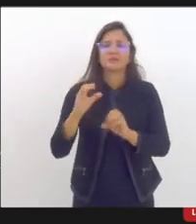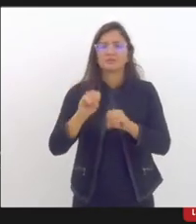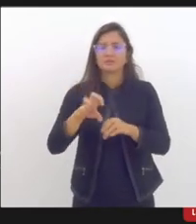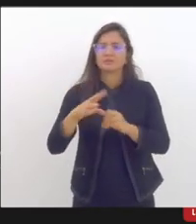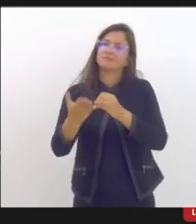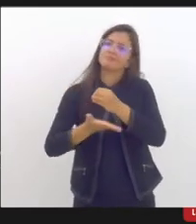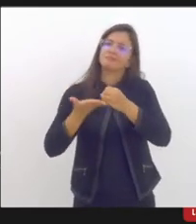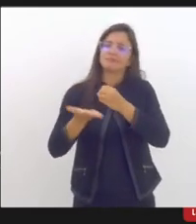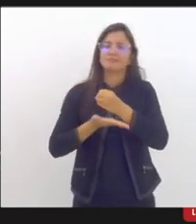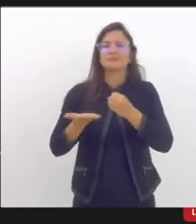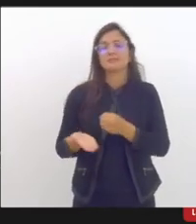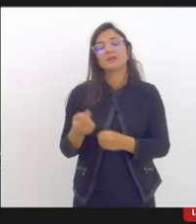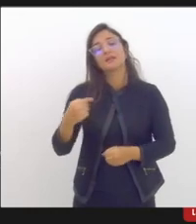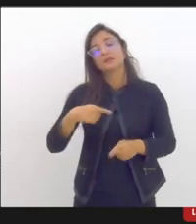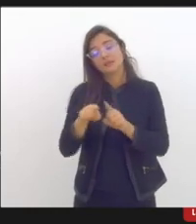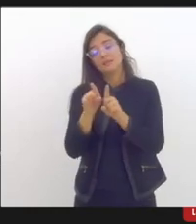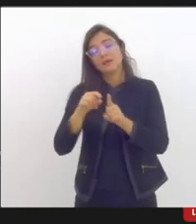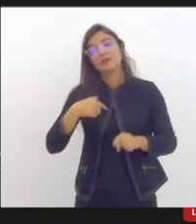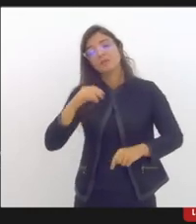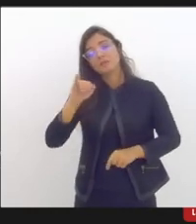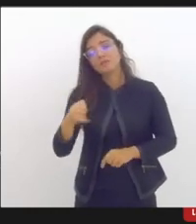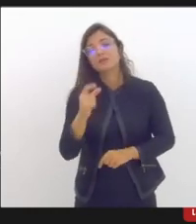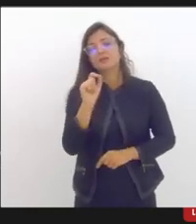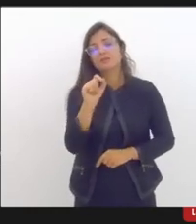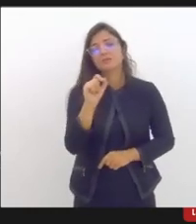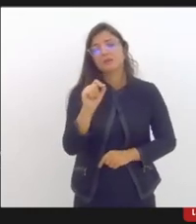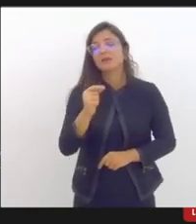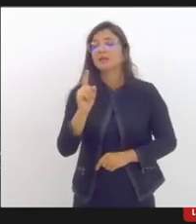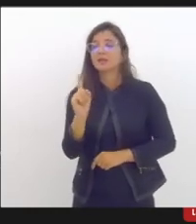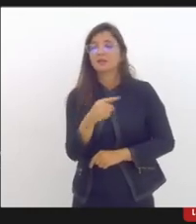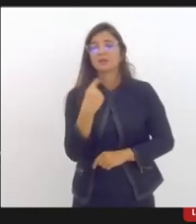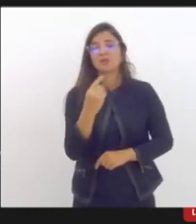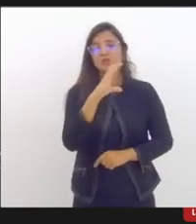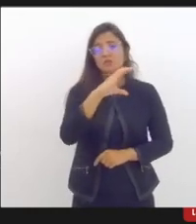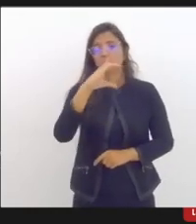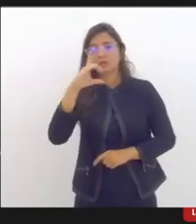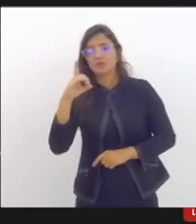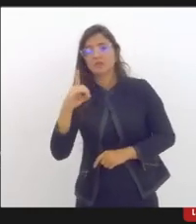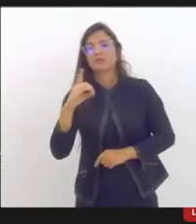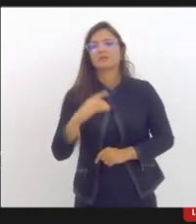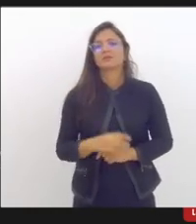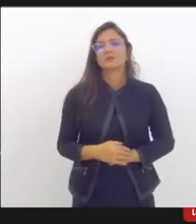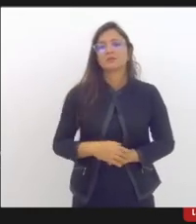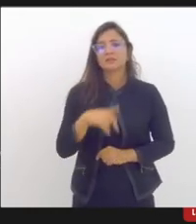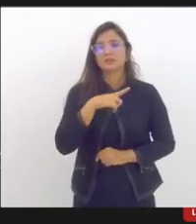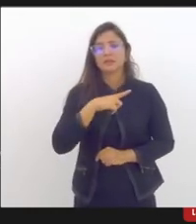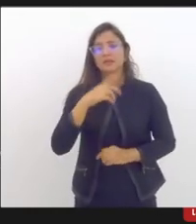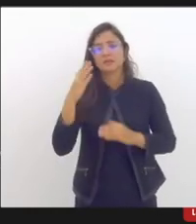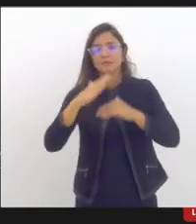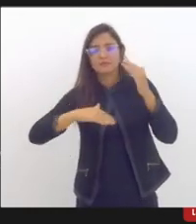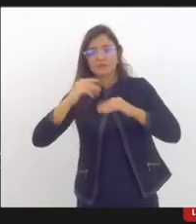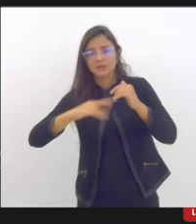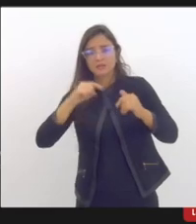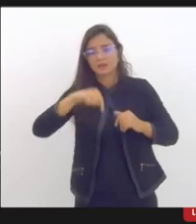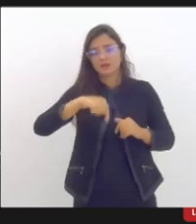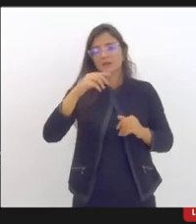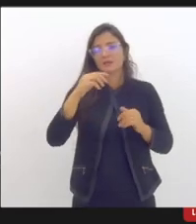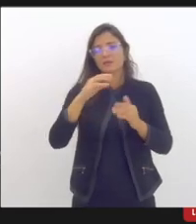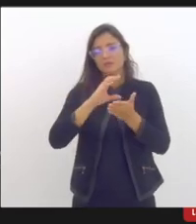Aproveito também para informar que a gente está participando enquanto coordenadoria, né? Por termos esses profissionais aqui na coordenadoria.